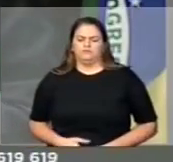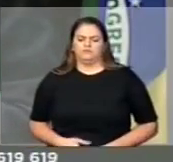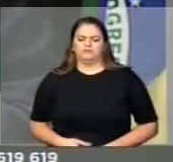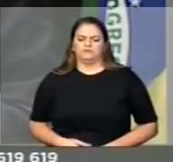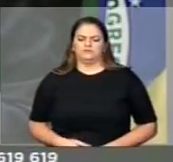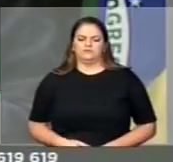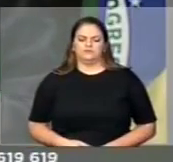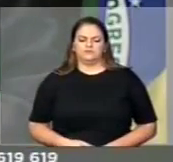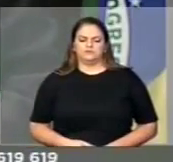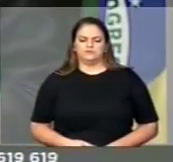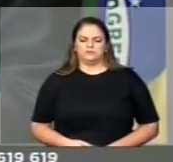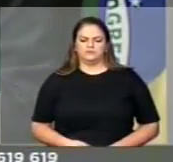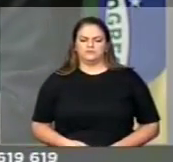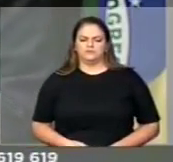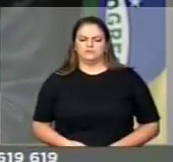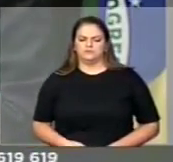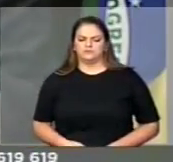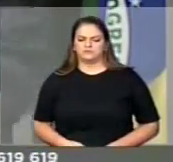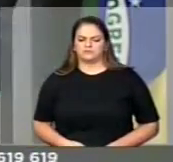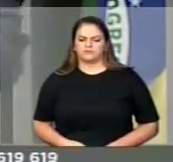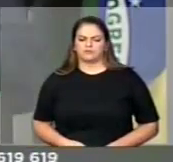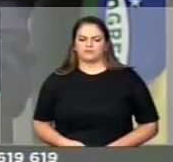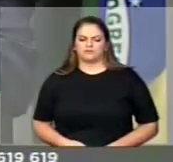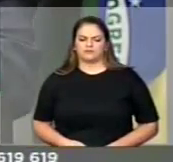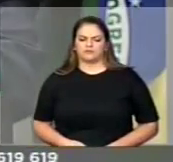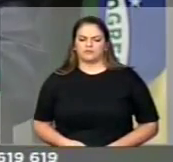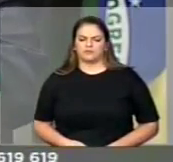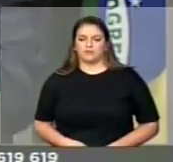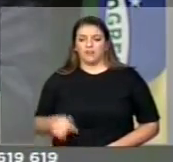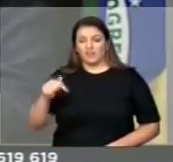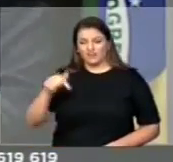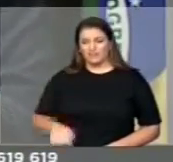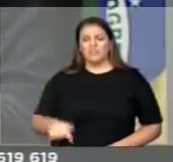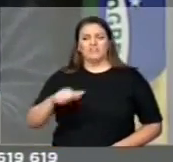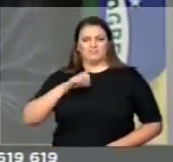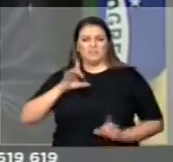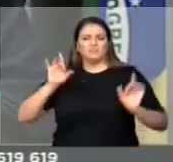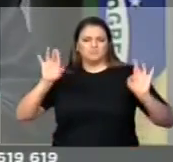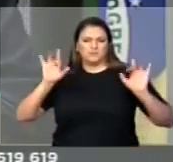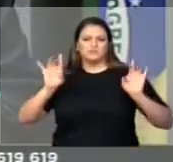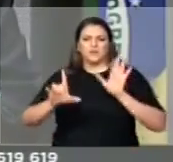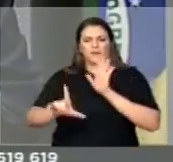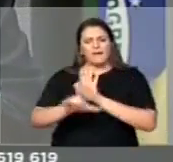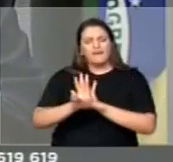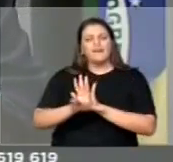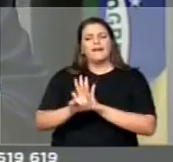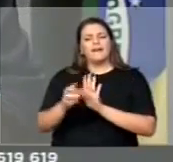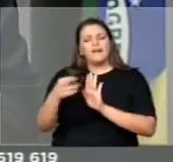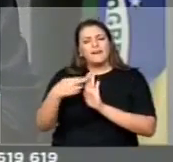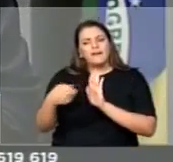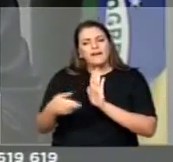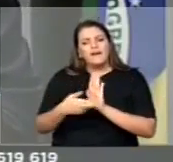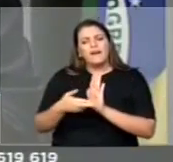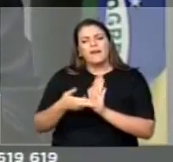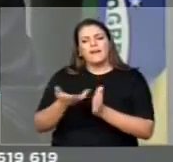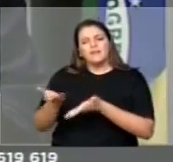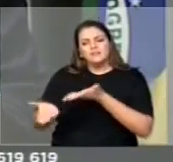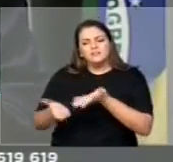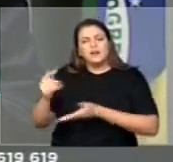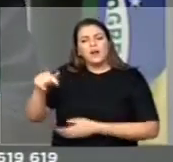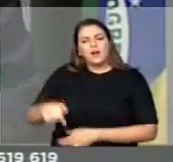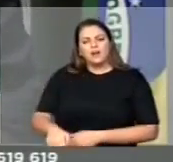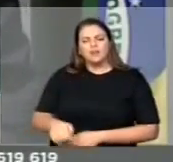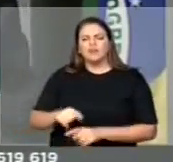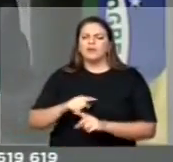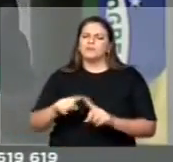decisões do foro privilegiado já acabaram. Não precisa de autorização hoje, como era antigamente,